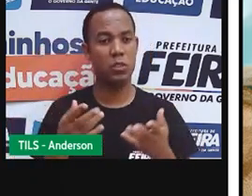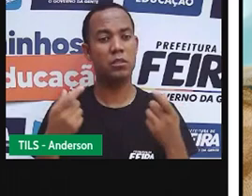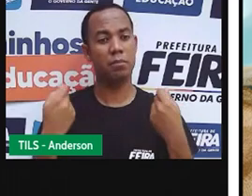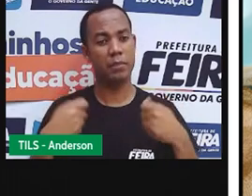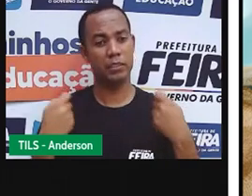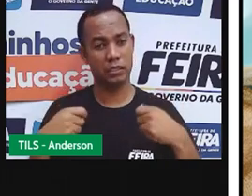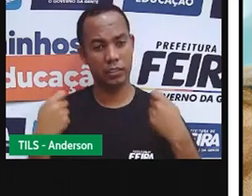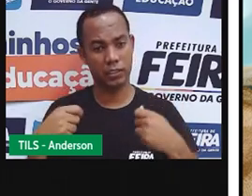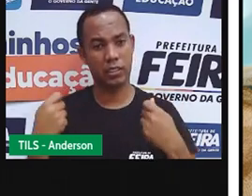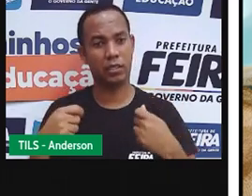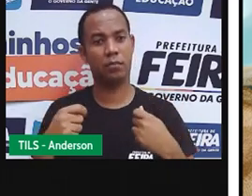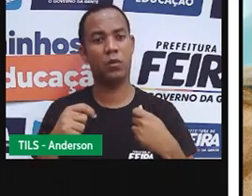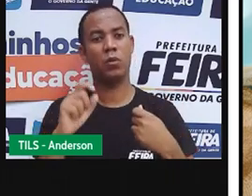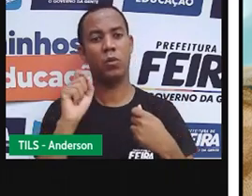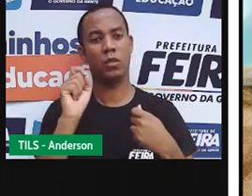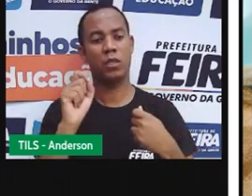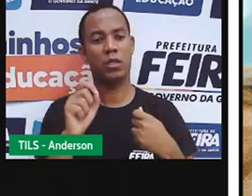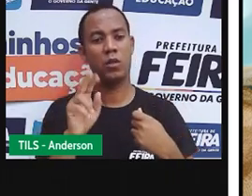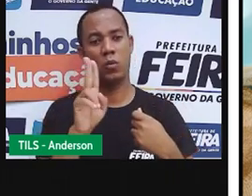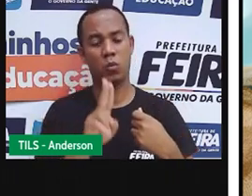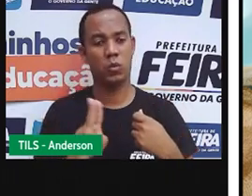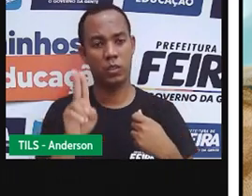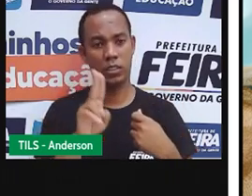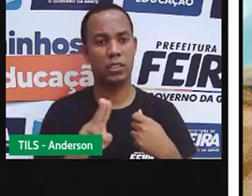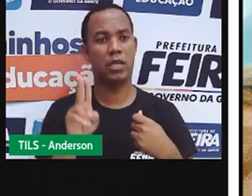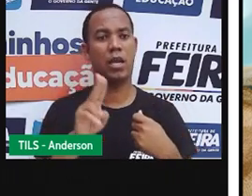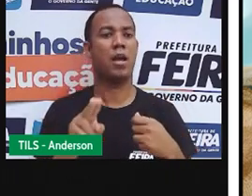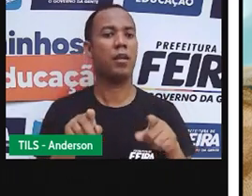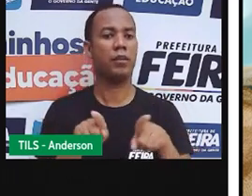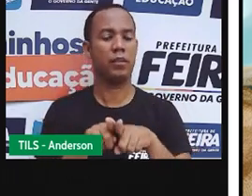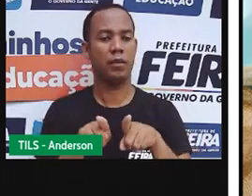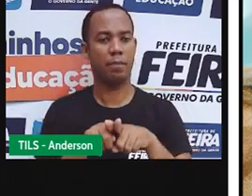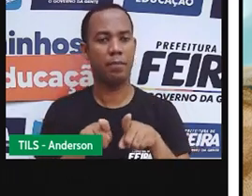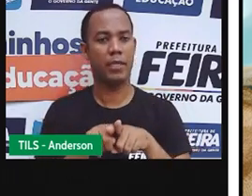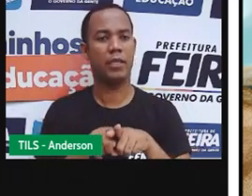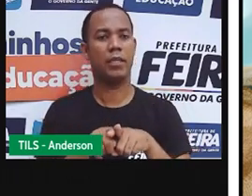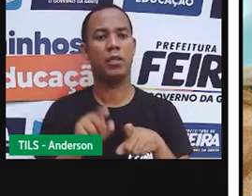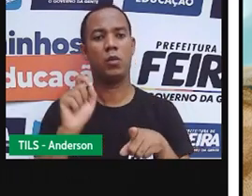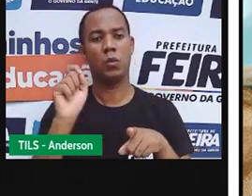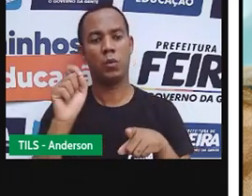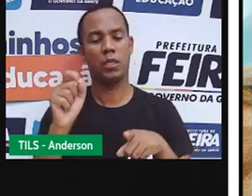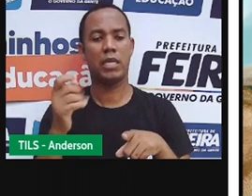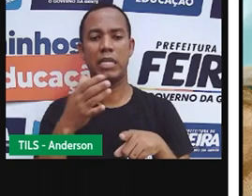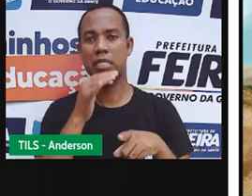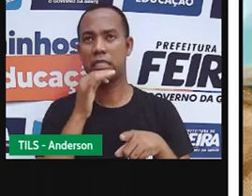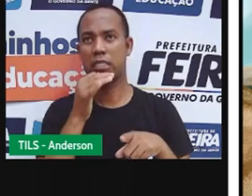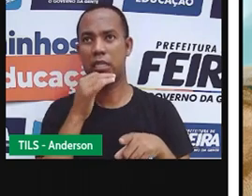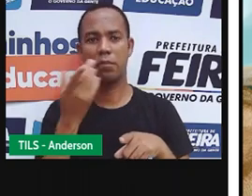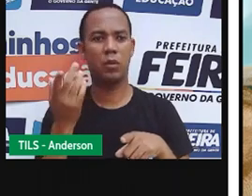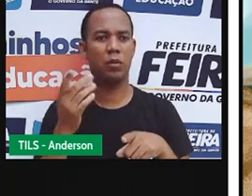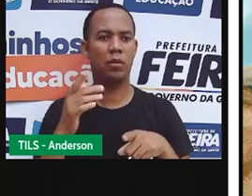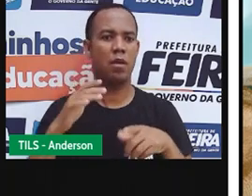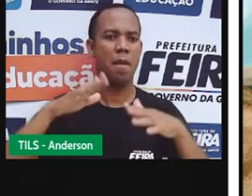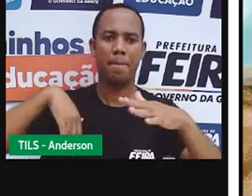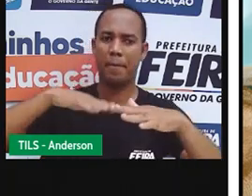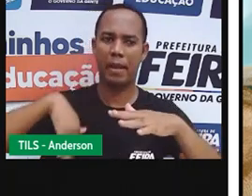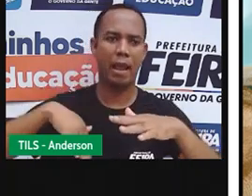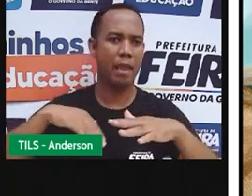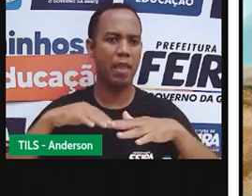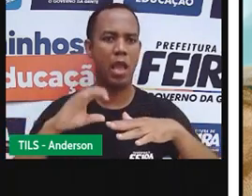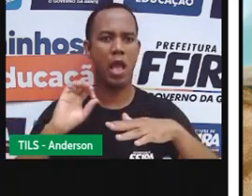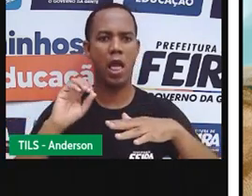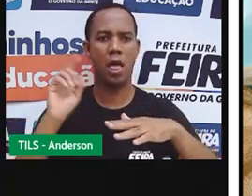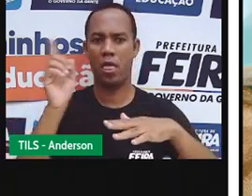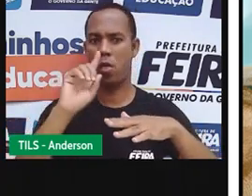precisamos utilizar, mesmo que nós não estejamos na praia, nem na piscina, nem no rio,